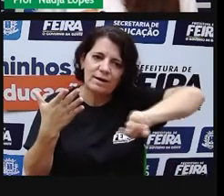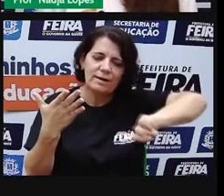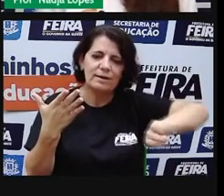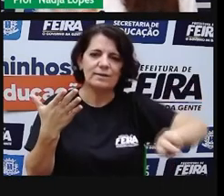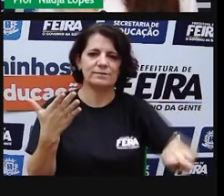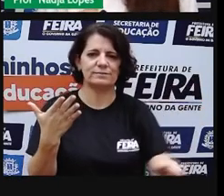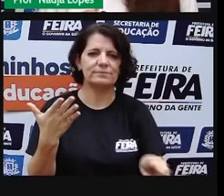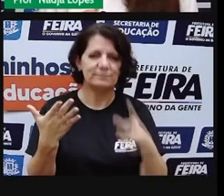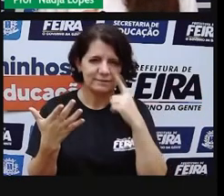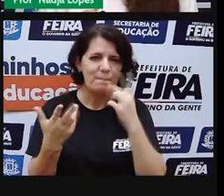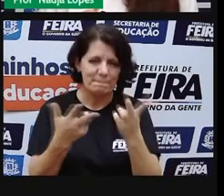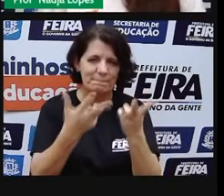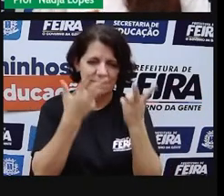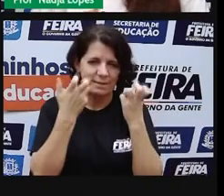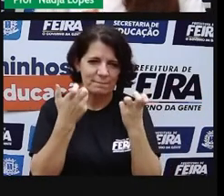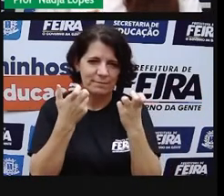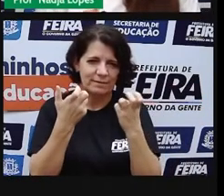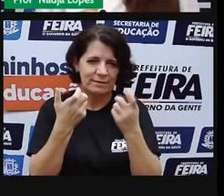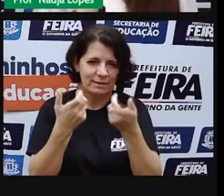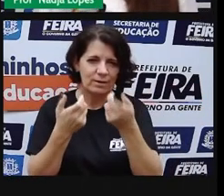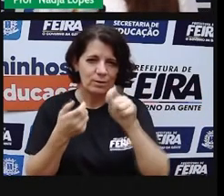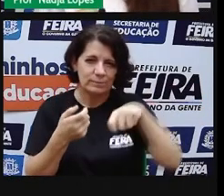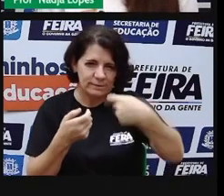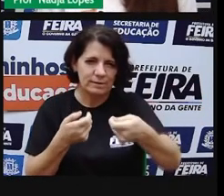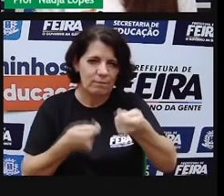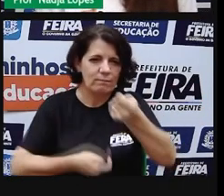percebe que atividade econômica, ela está,